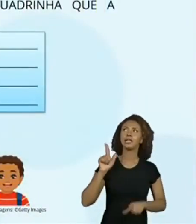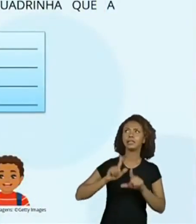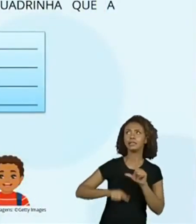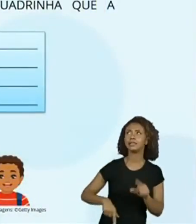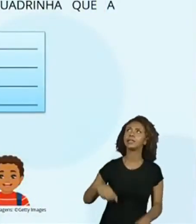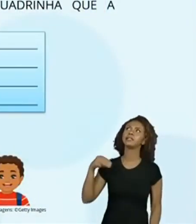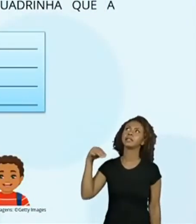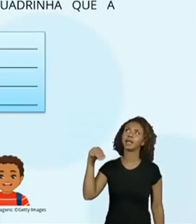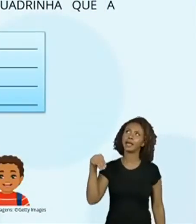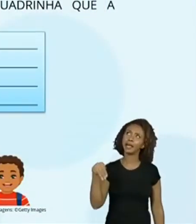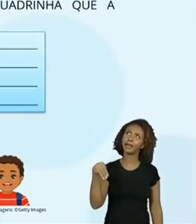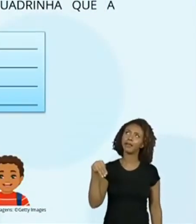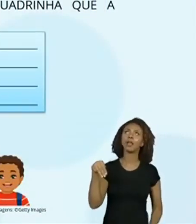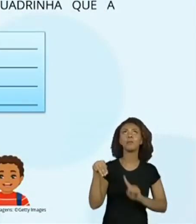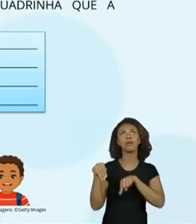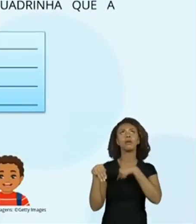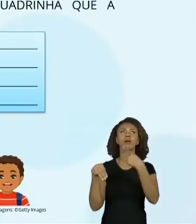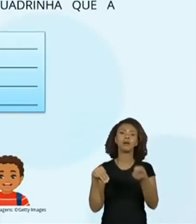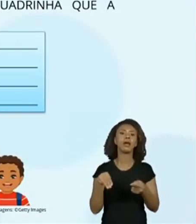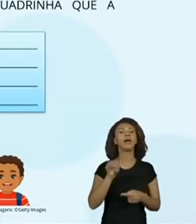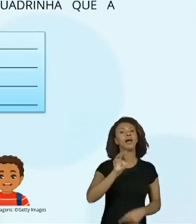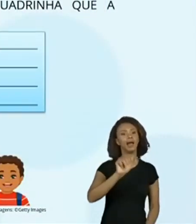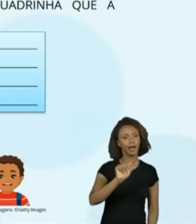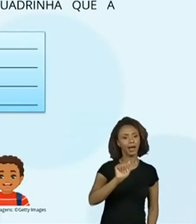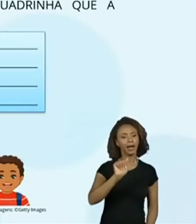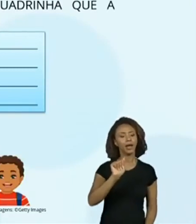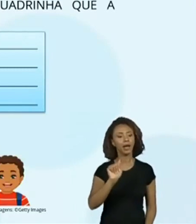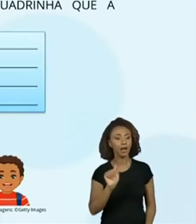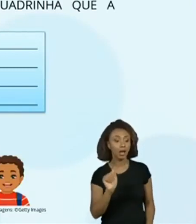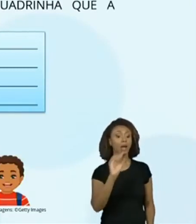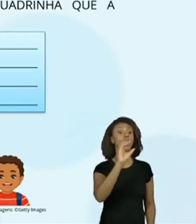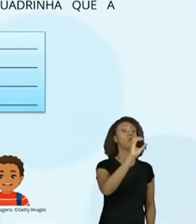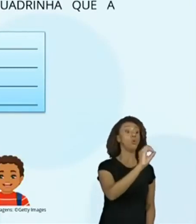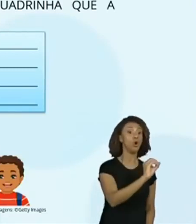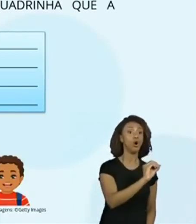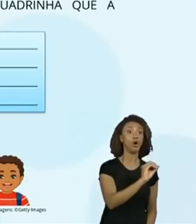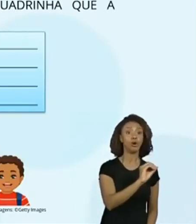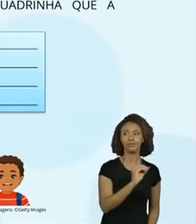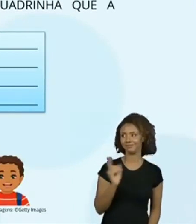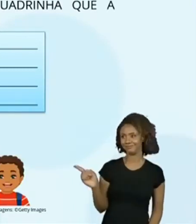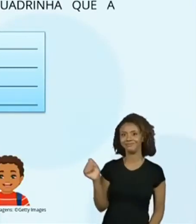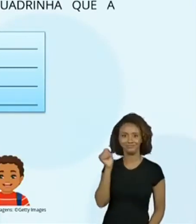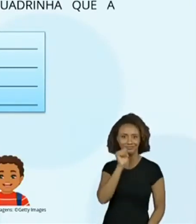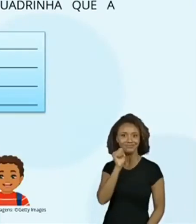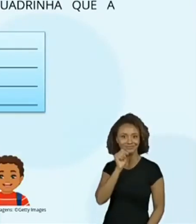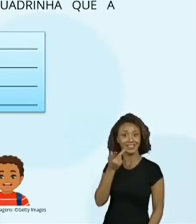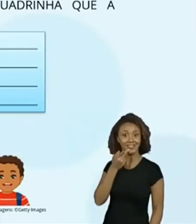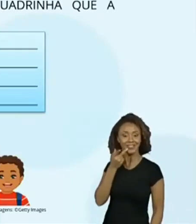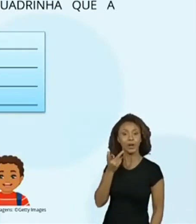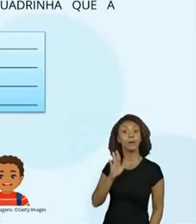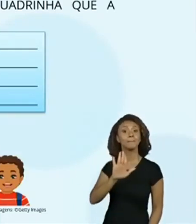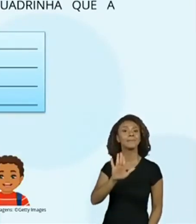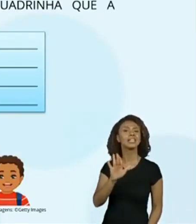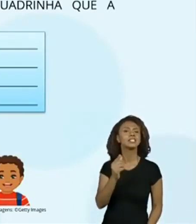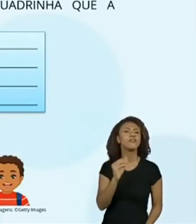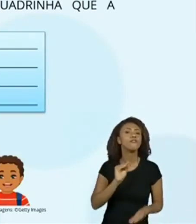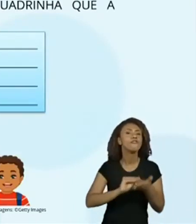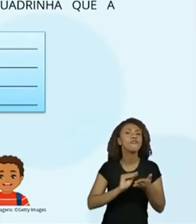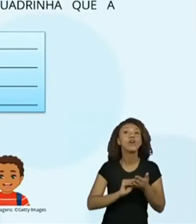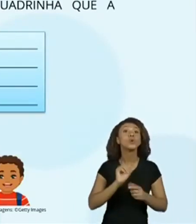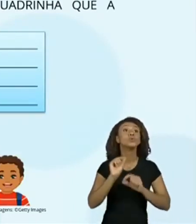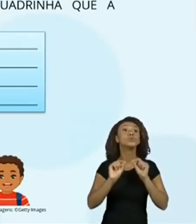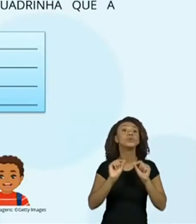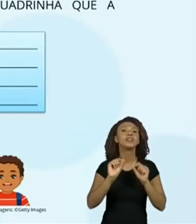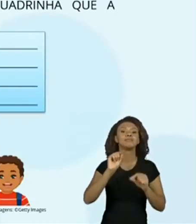depois é a letra A, o O, como a nossa amiguinha disse, mas precisa do tio.